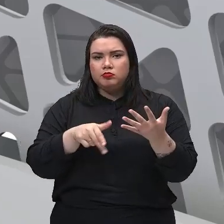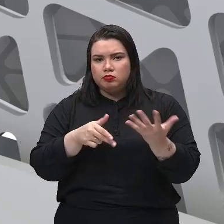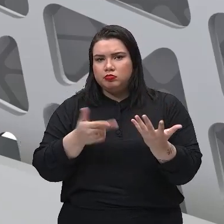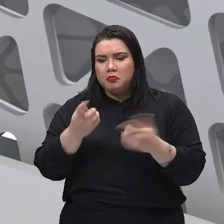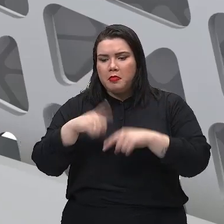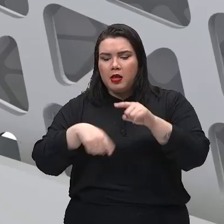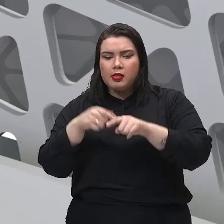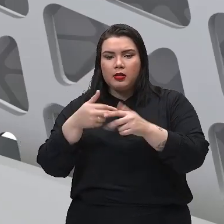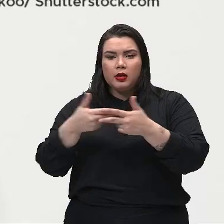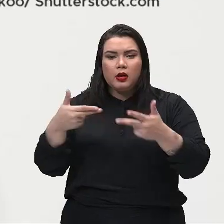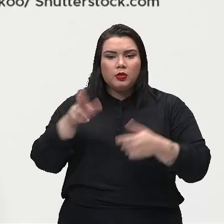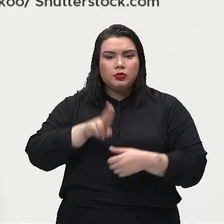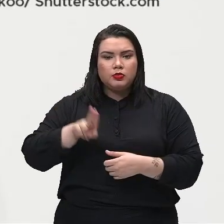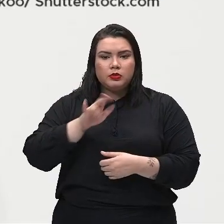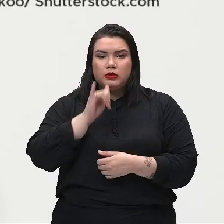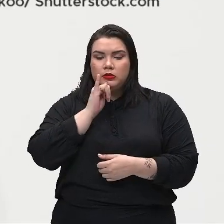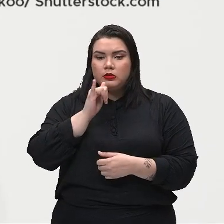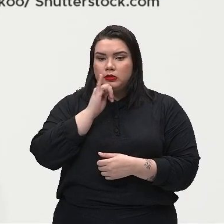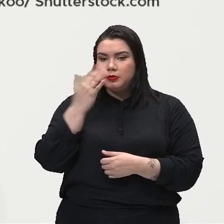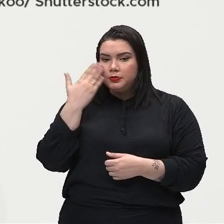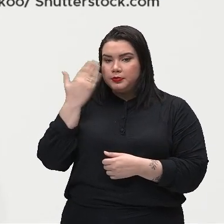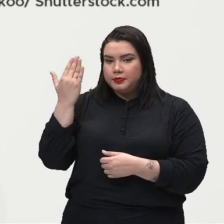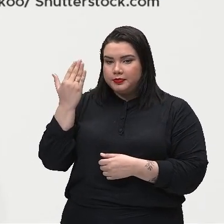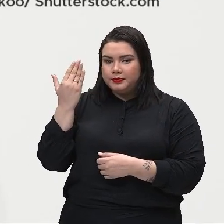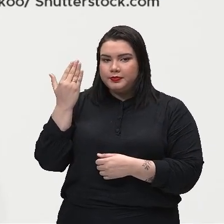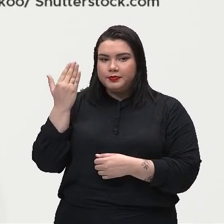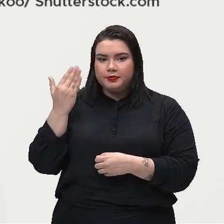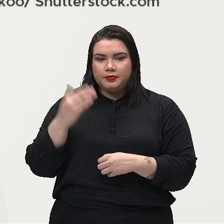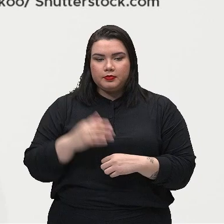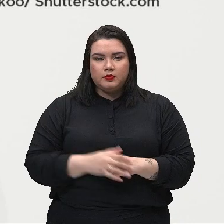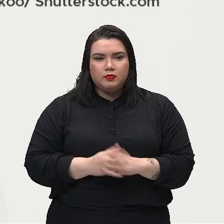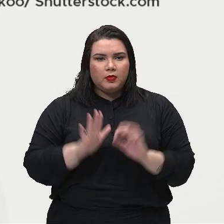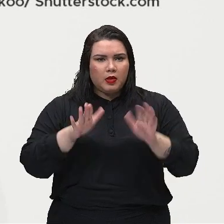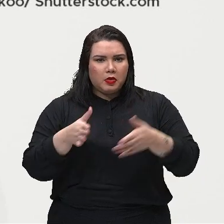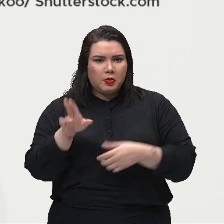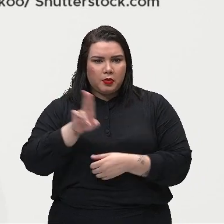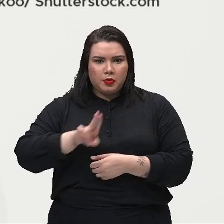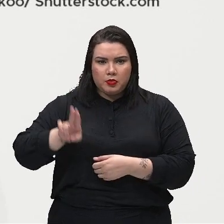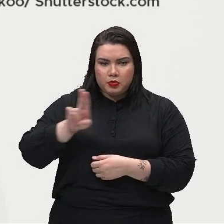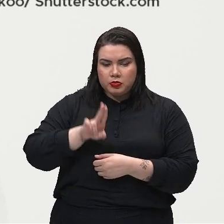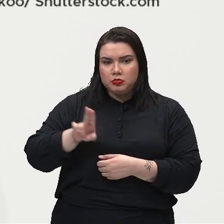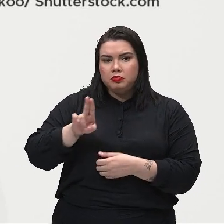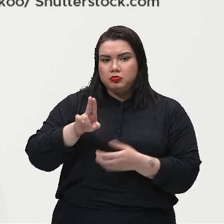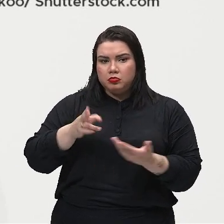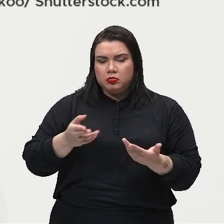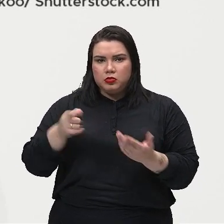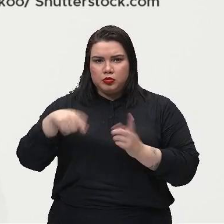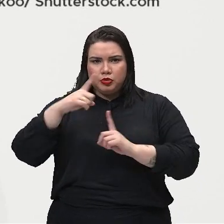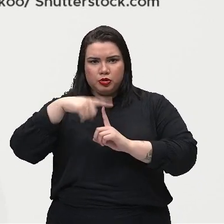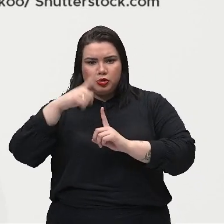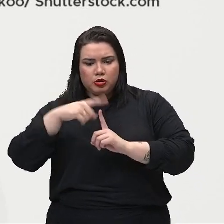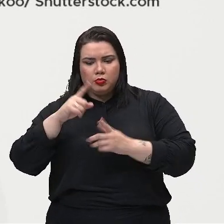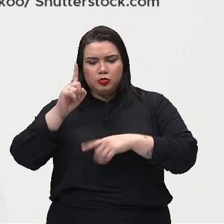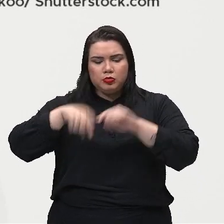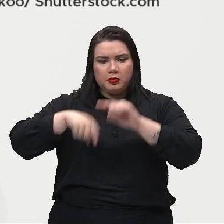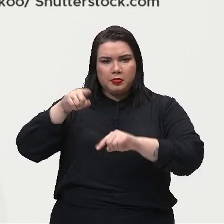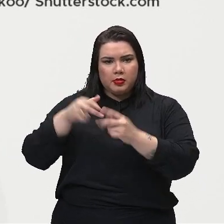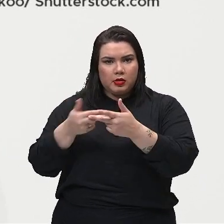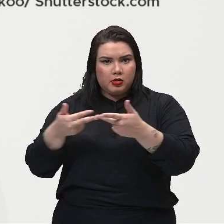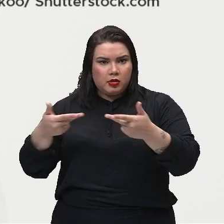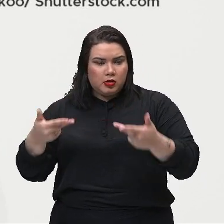dia a dia. Vejam aí os exemplos. Olha só. Você já usou ou usa algum tipo de máquina